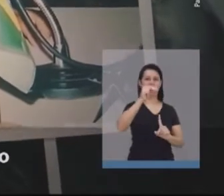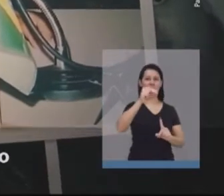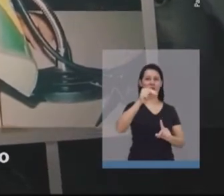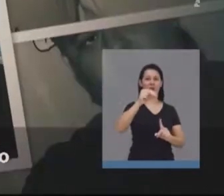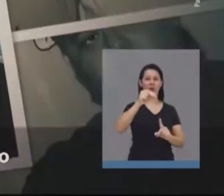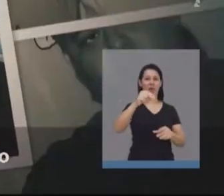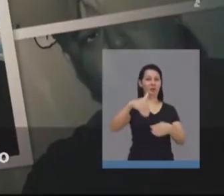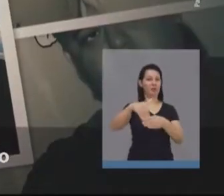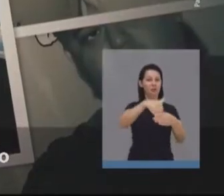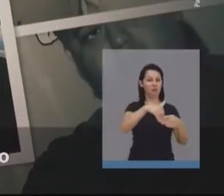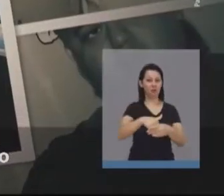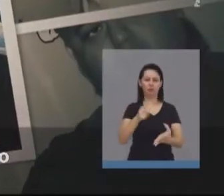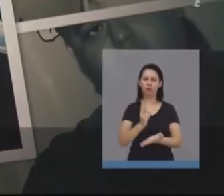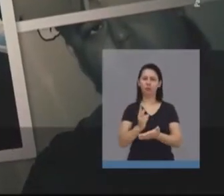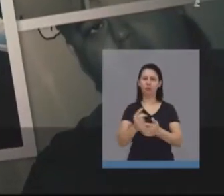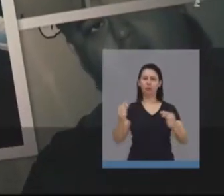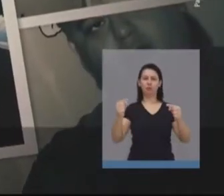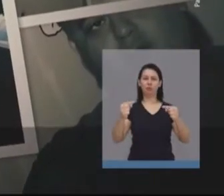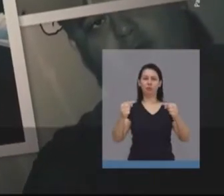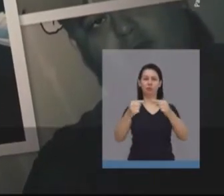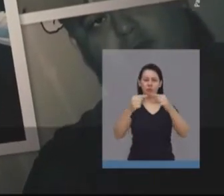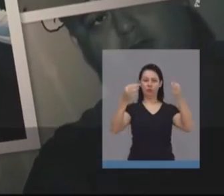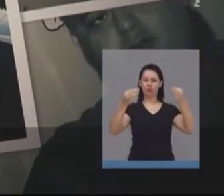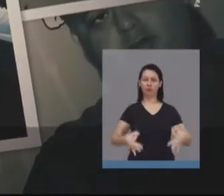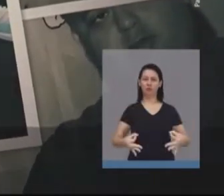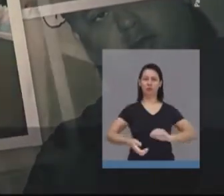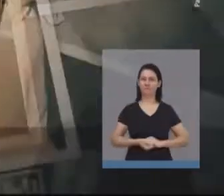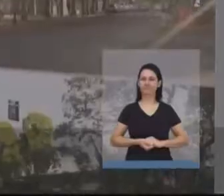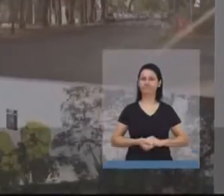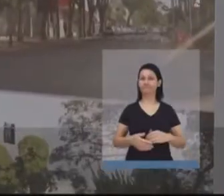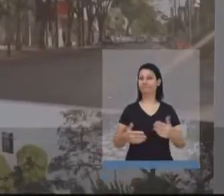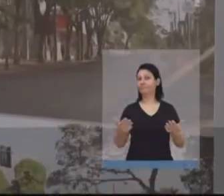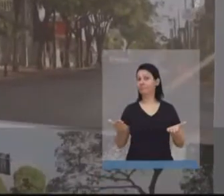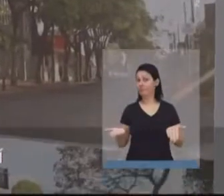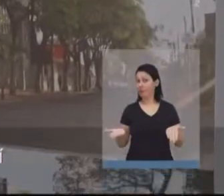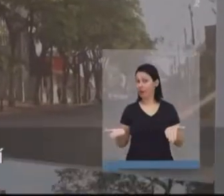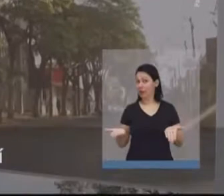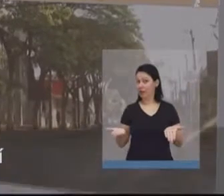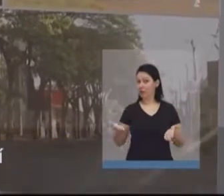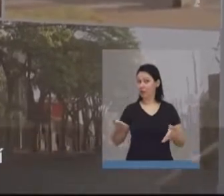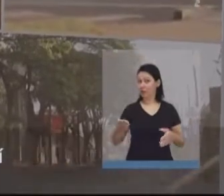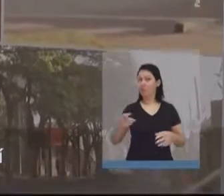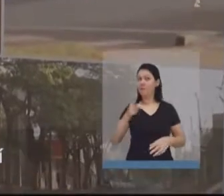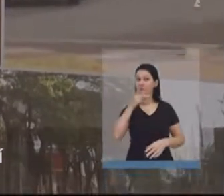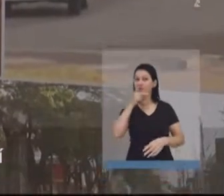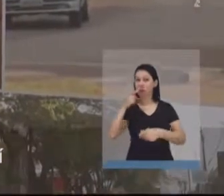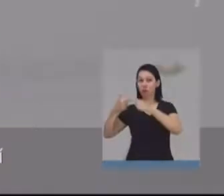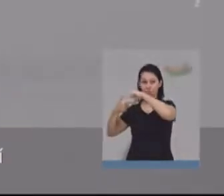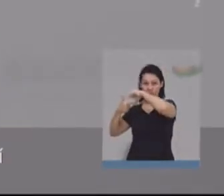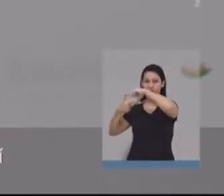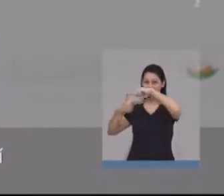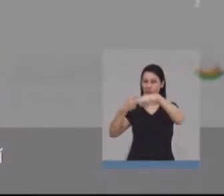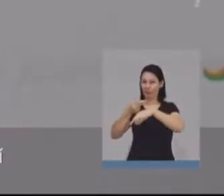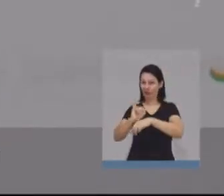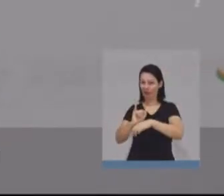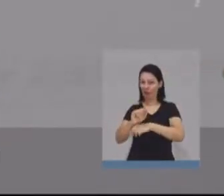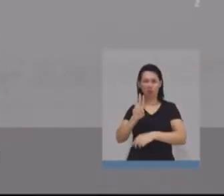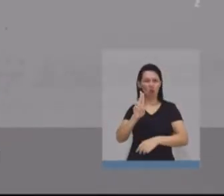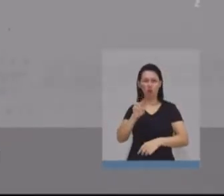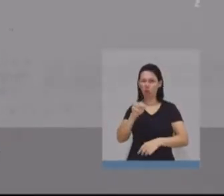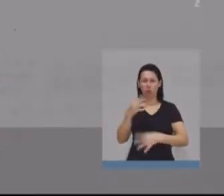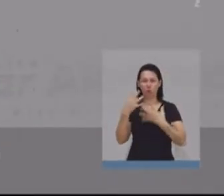Não mudo de partido para ganhar a eleição. Mantenho minha coerência. Além do mais, esses partidos tradicionais de Paranavaí